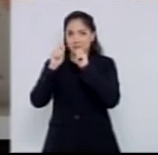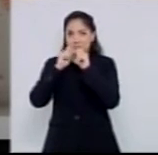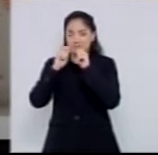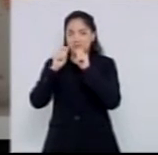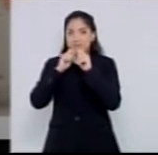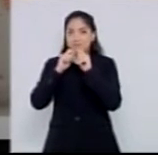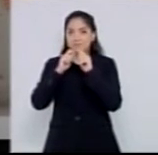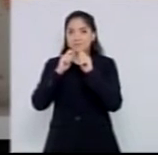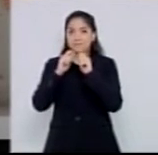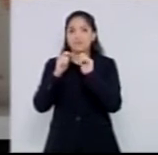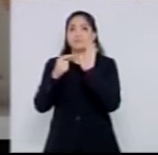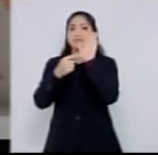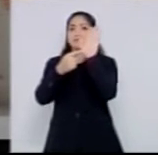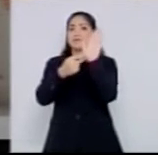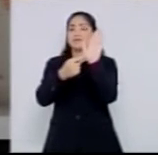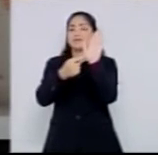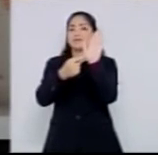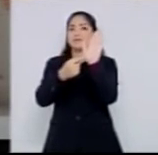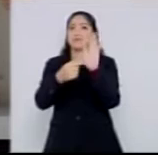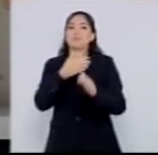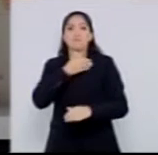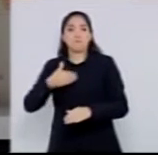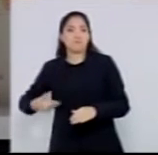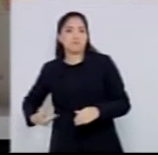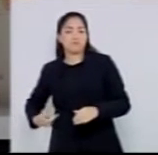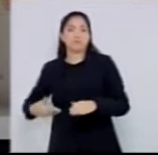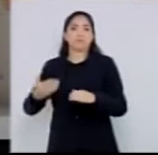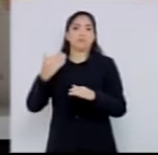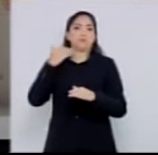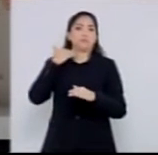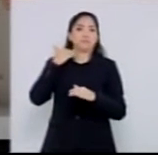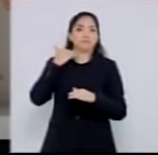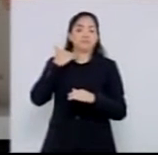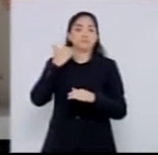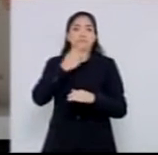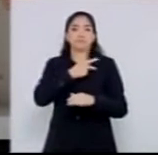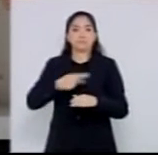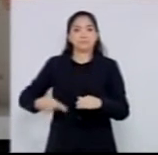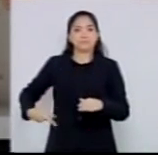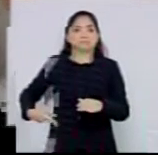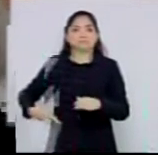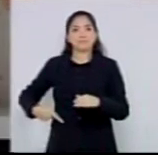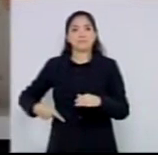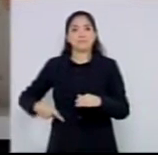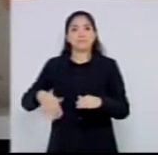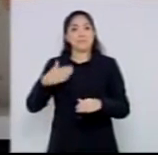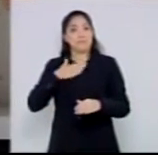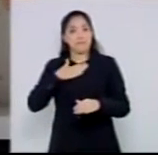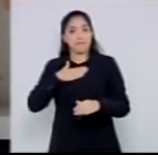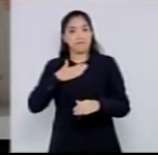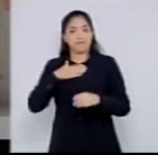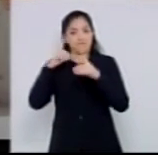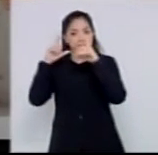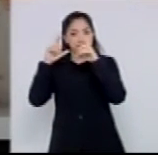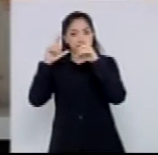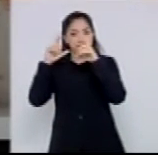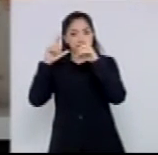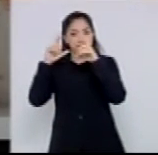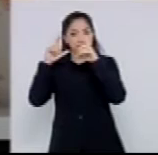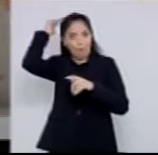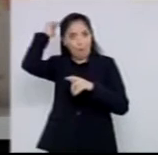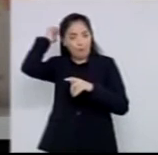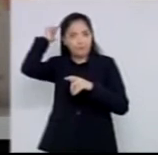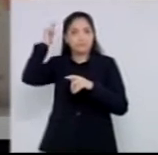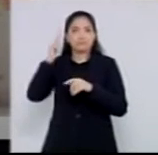colocou lá o presidente do Badesco, governador, aparece o prefeito Udo, aparece a minha carequinha ali, e a do presidente